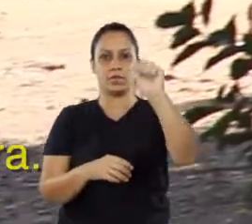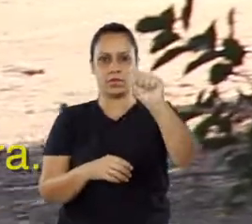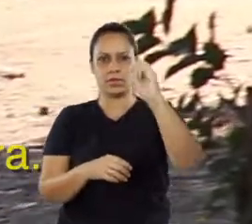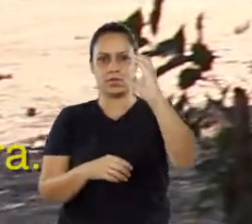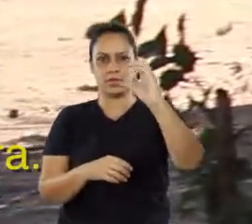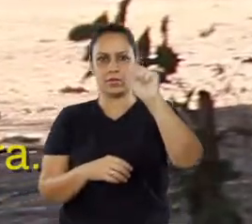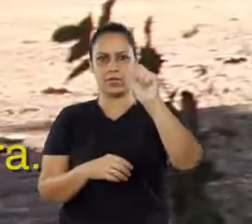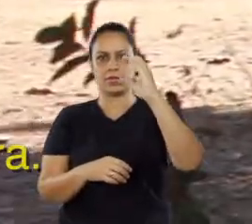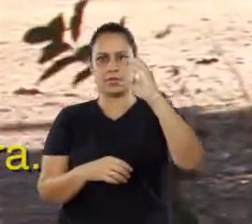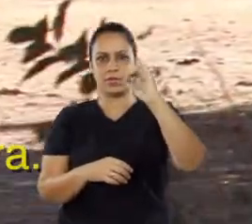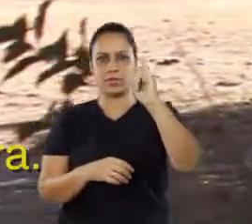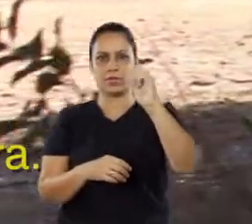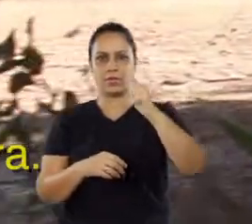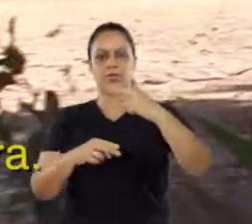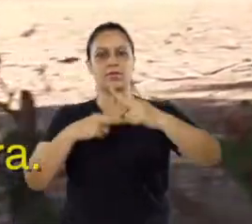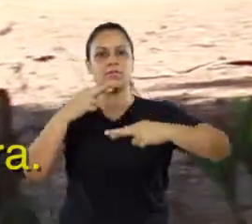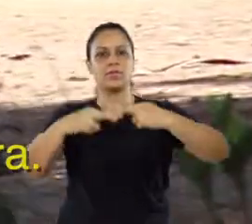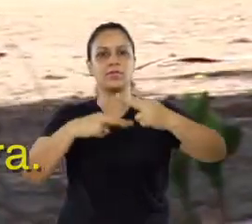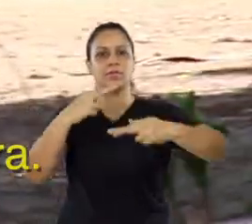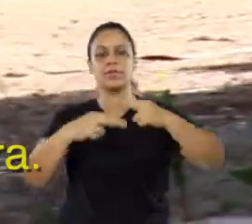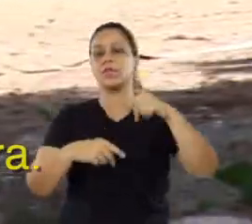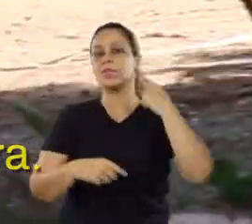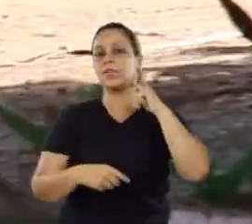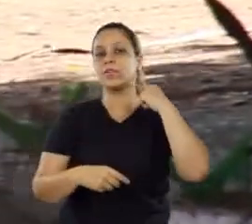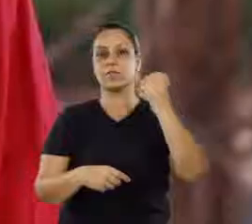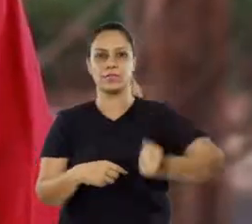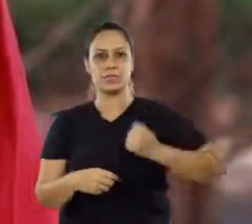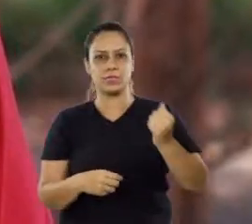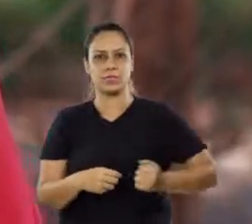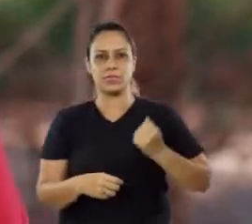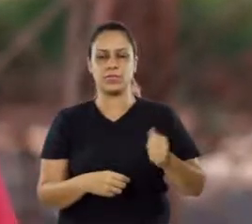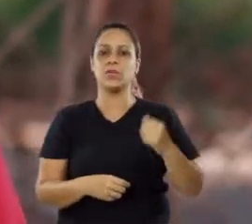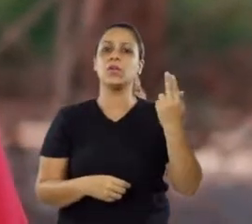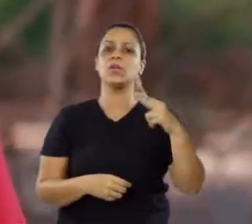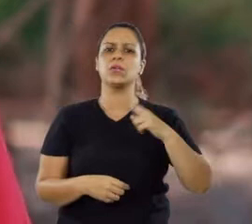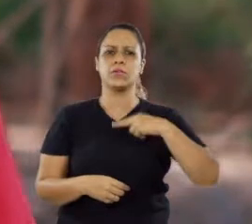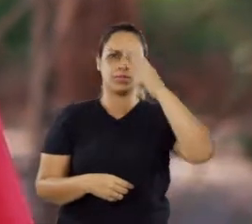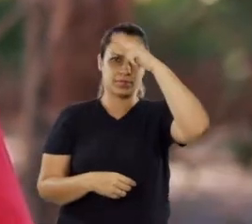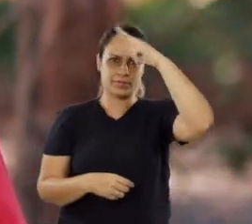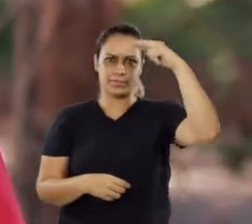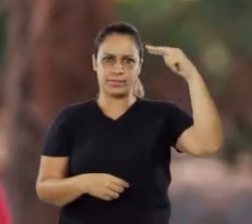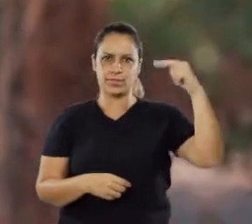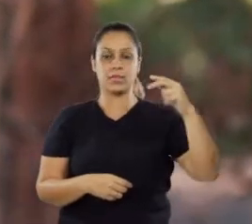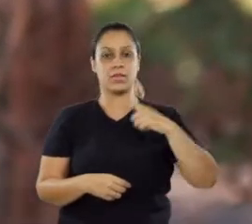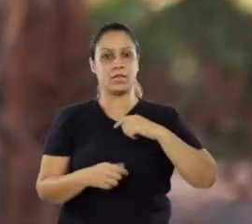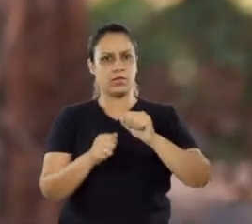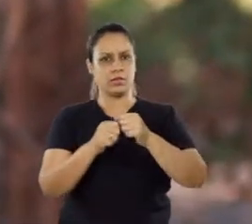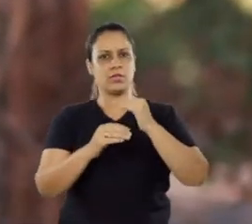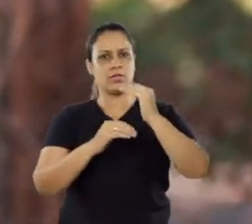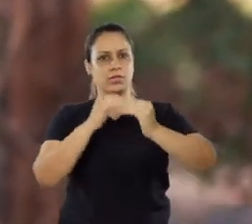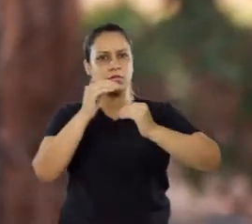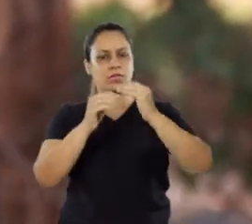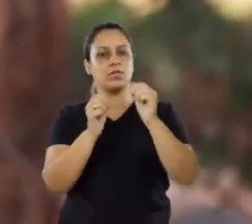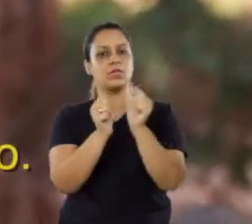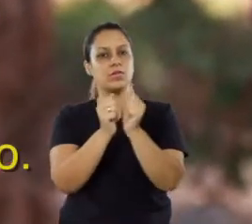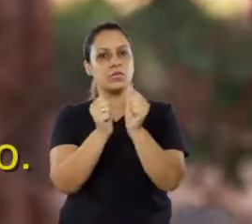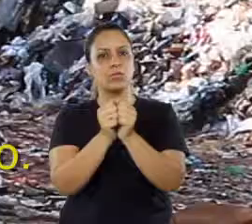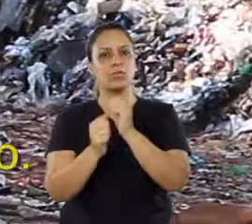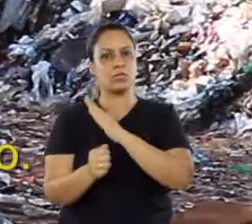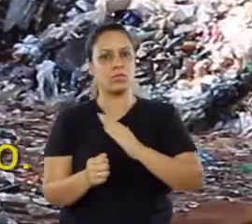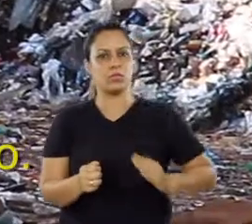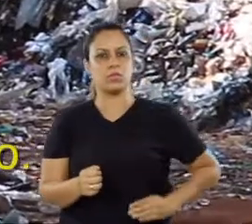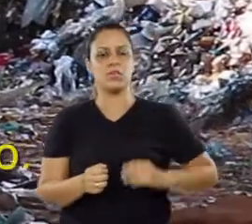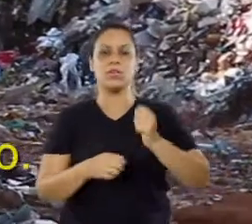a cooperativa dos recicladores de lixo de Araraquara. Quando eu fui prefeito, eu construí um convênio com cooperativa,